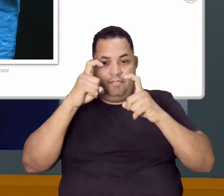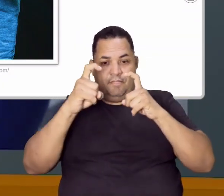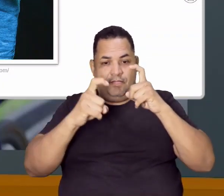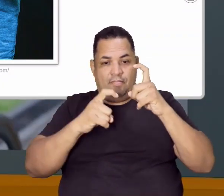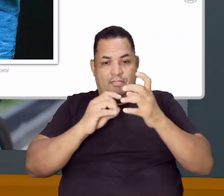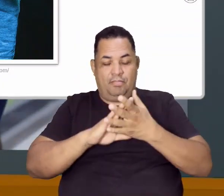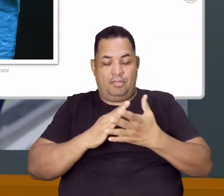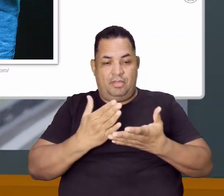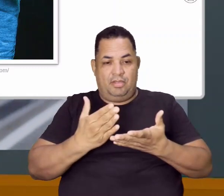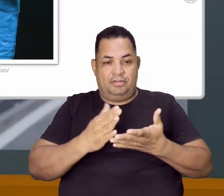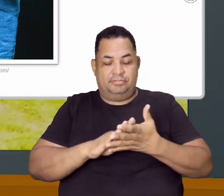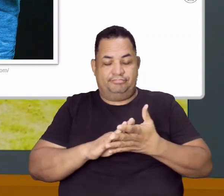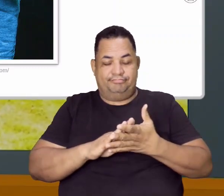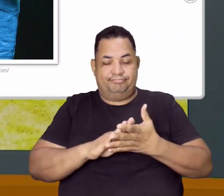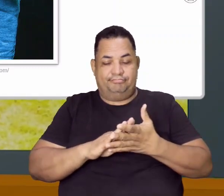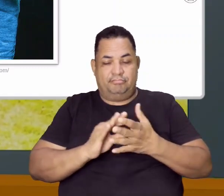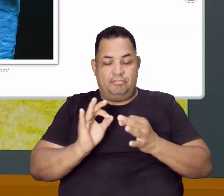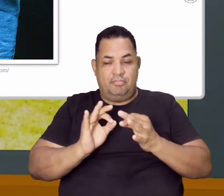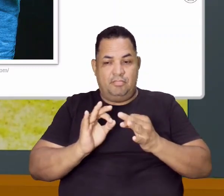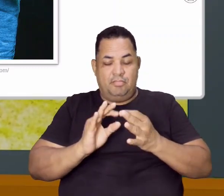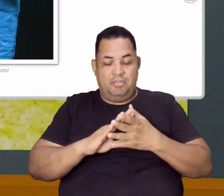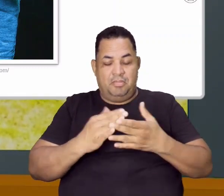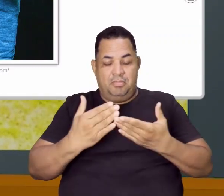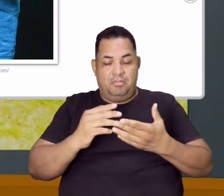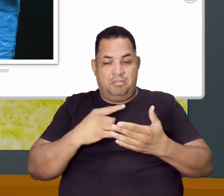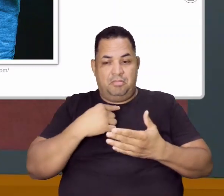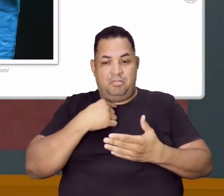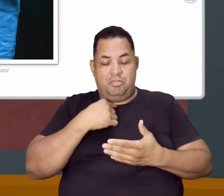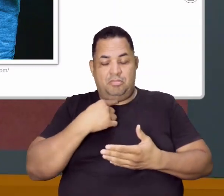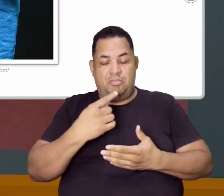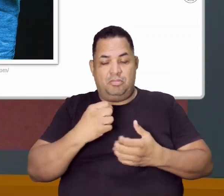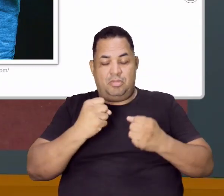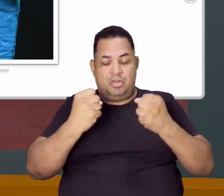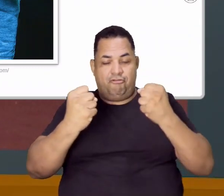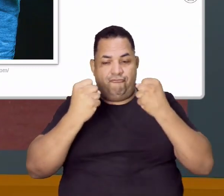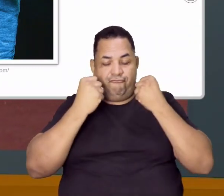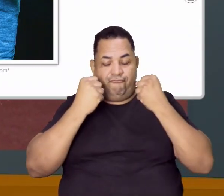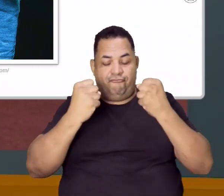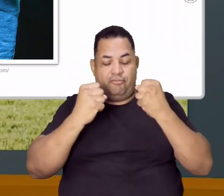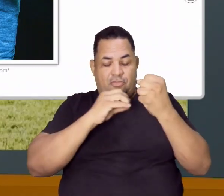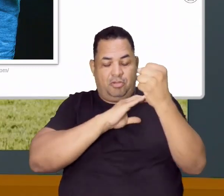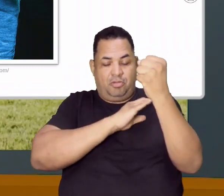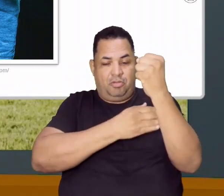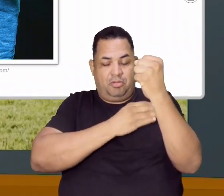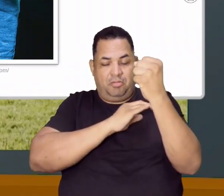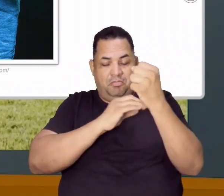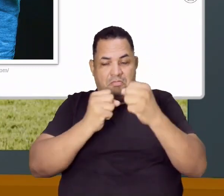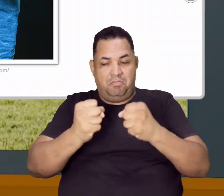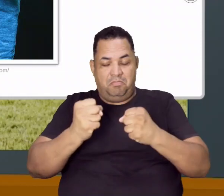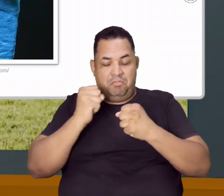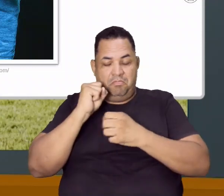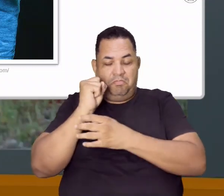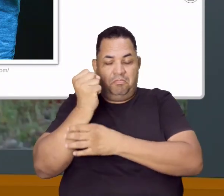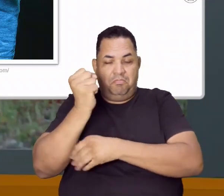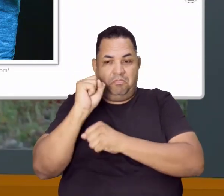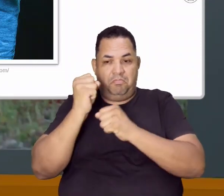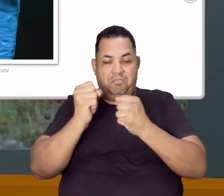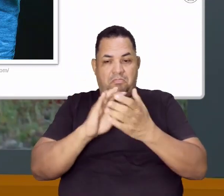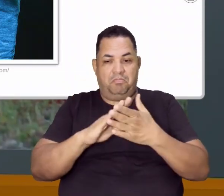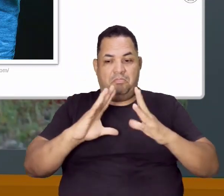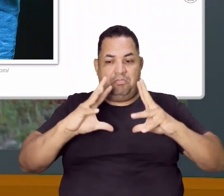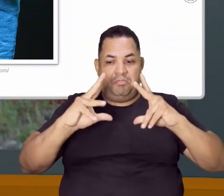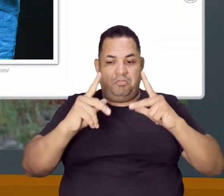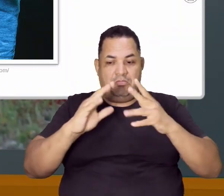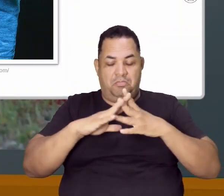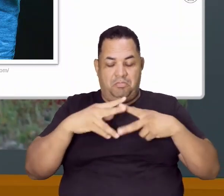de não ser suficientemente aí forte, musculoso, tá? Em todas